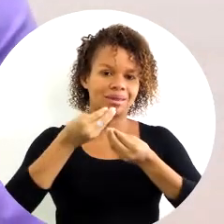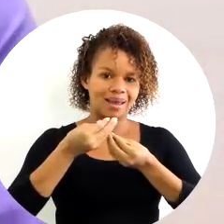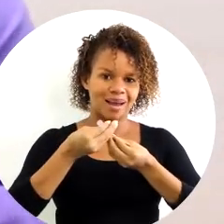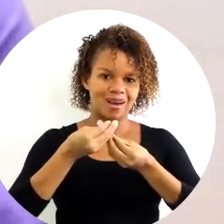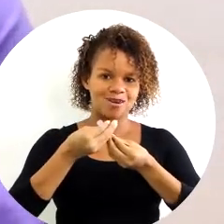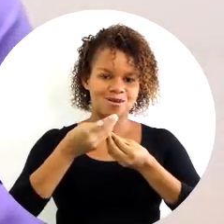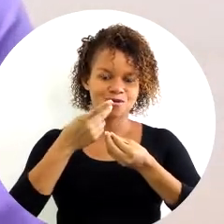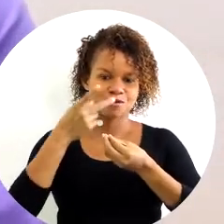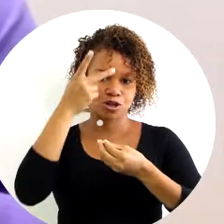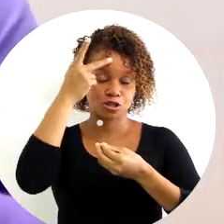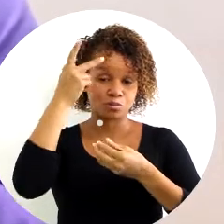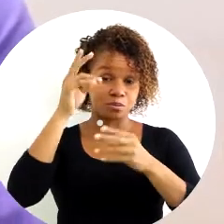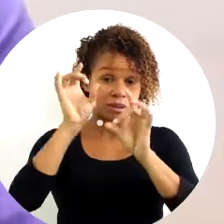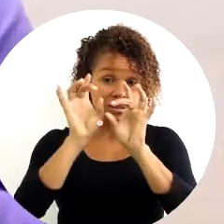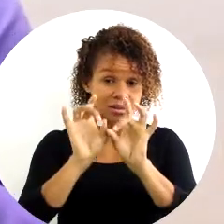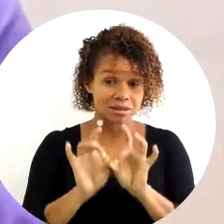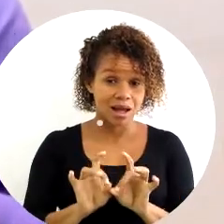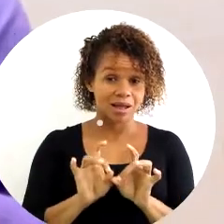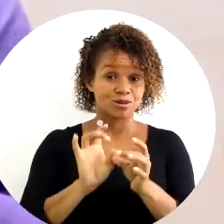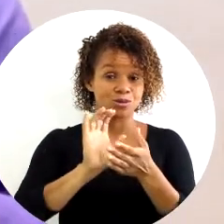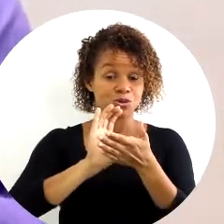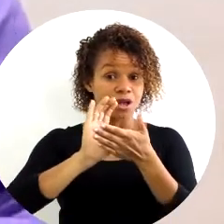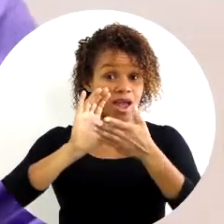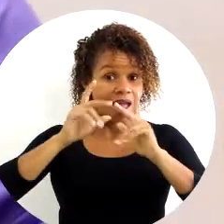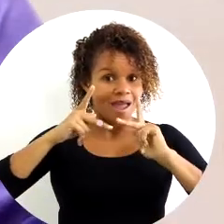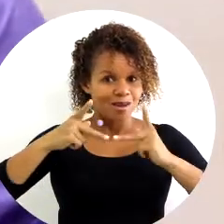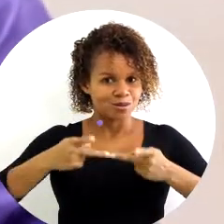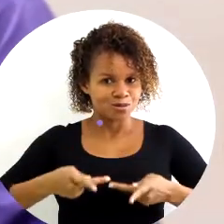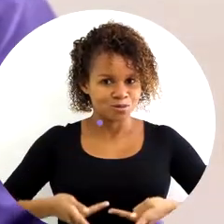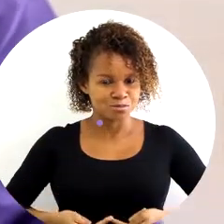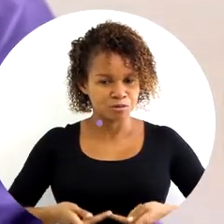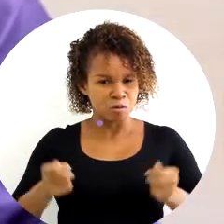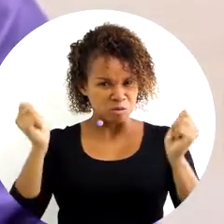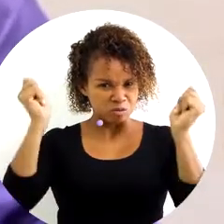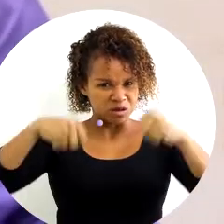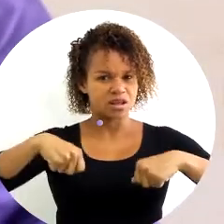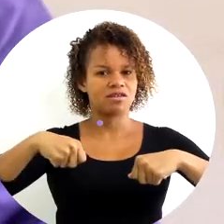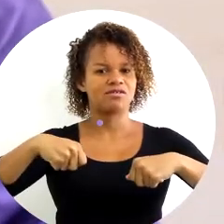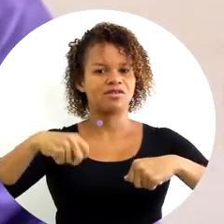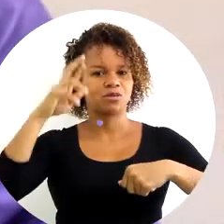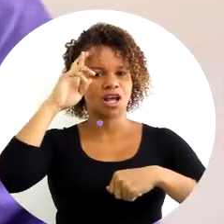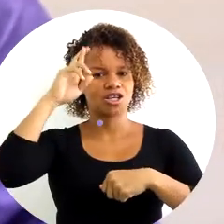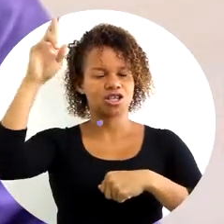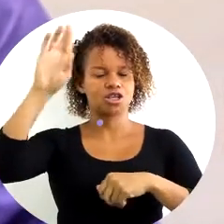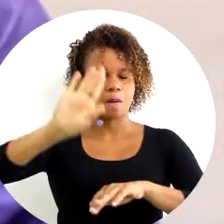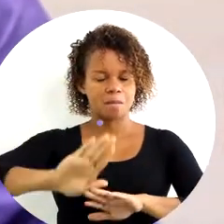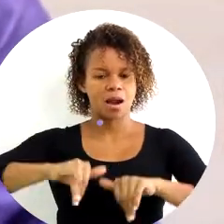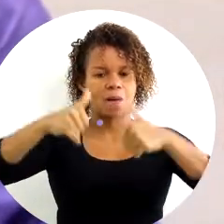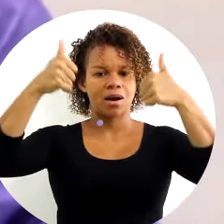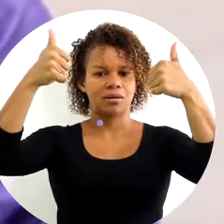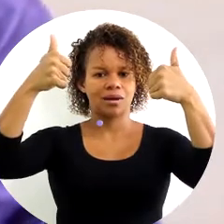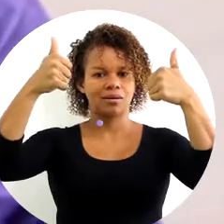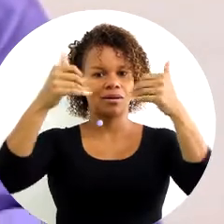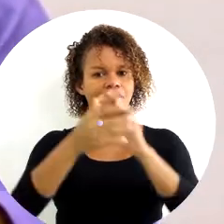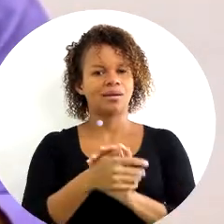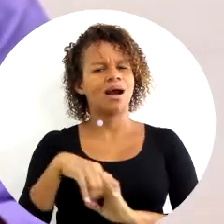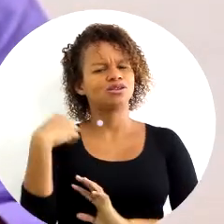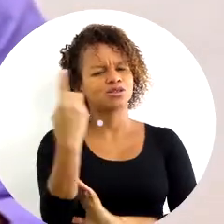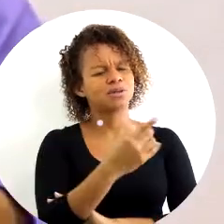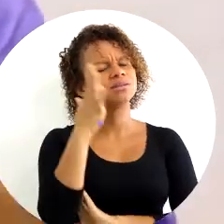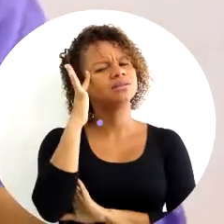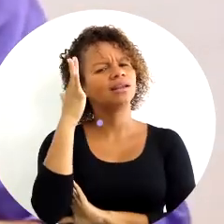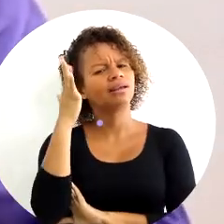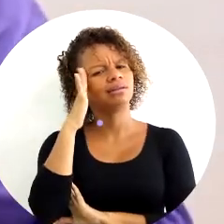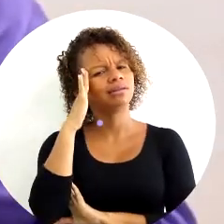especificidades dos recursos humanos é o maior desafio da gestão pela qualidade. A gente precisa